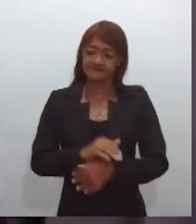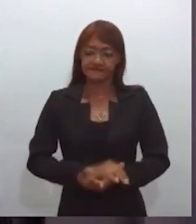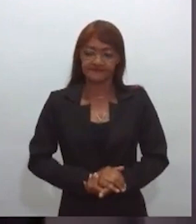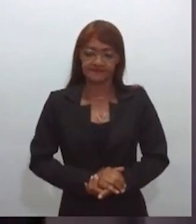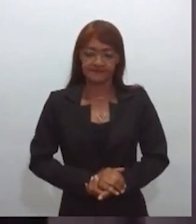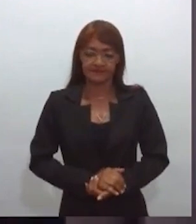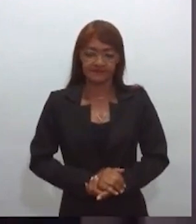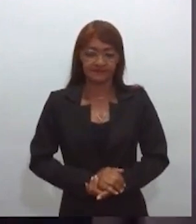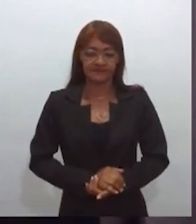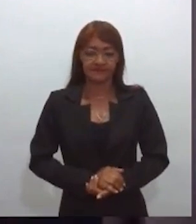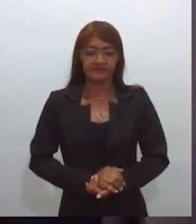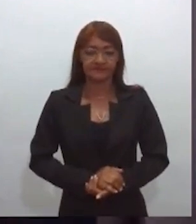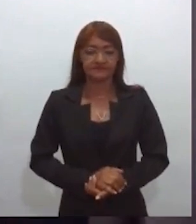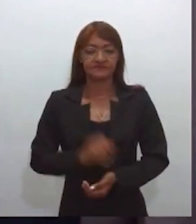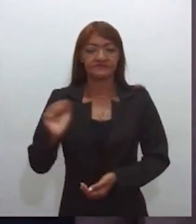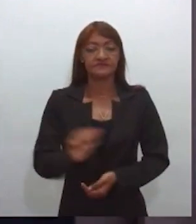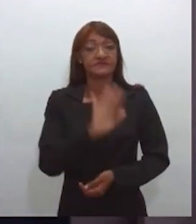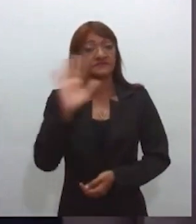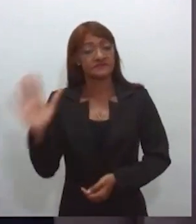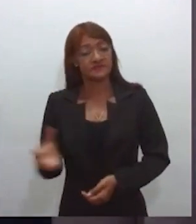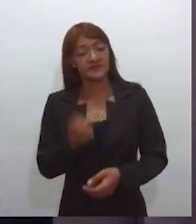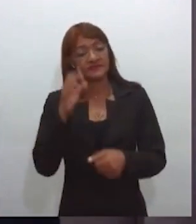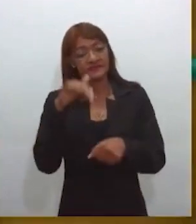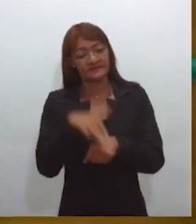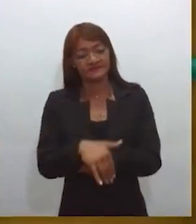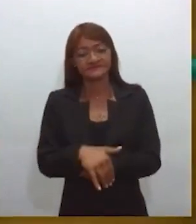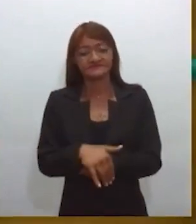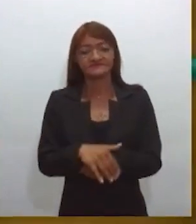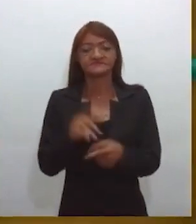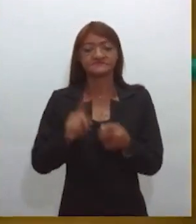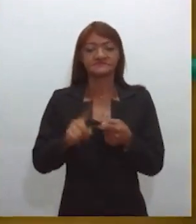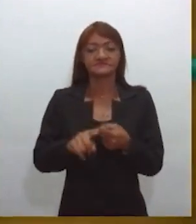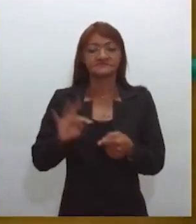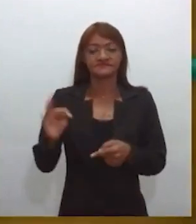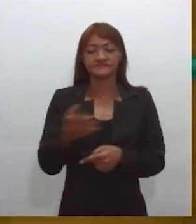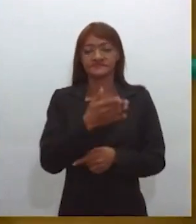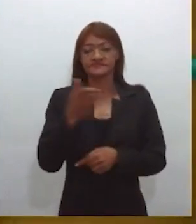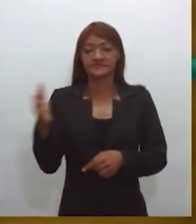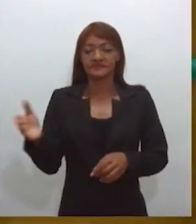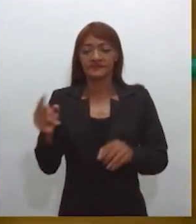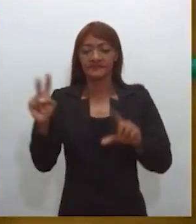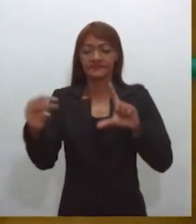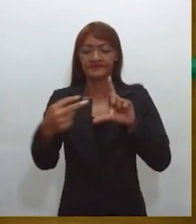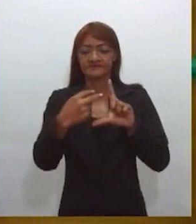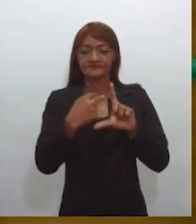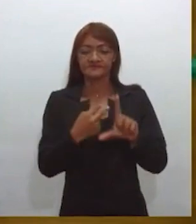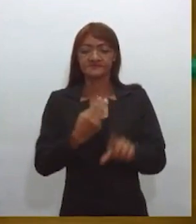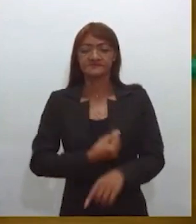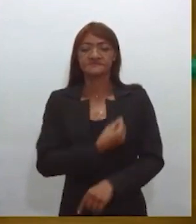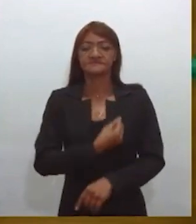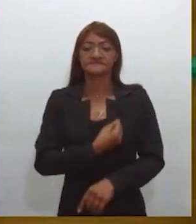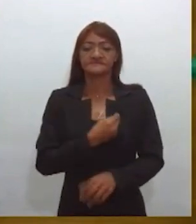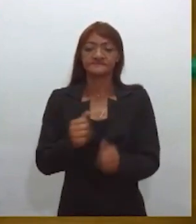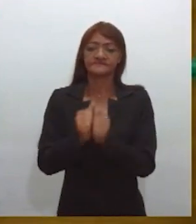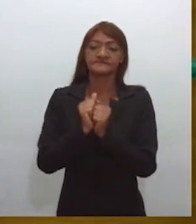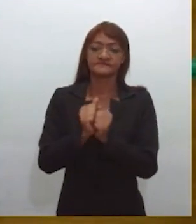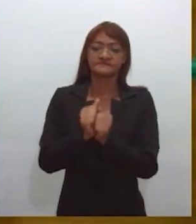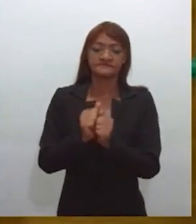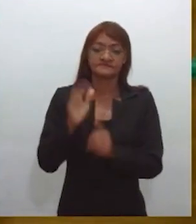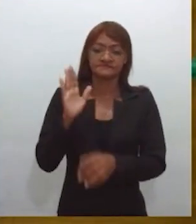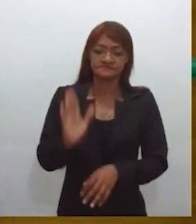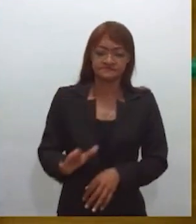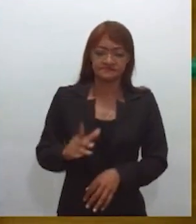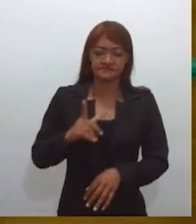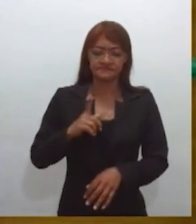Olá, boa noite, Acival. Boa noite, telespectador da TV Alesi. Estou aqui ao lado do Benete Nascimento. Ele é curador do nosso